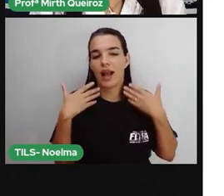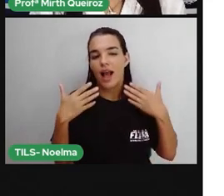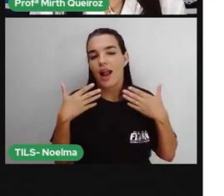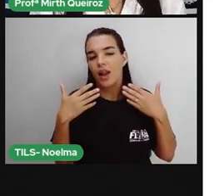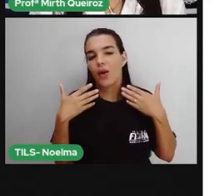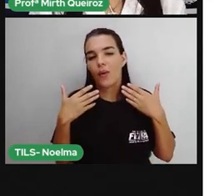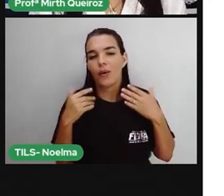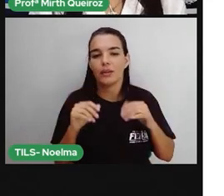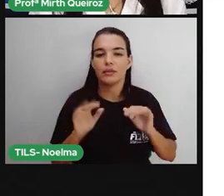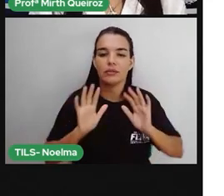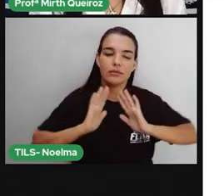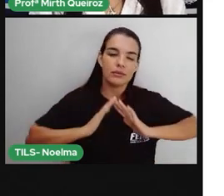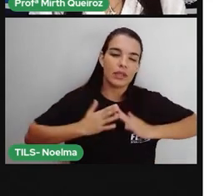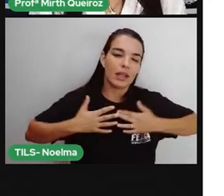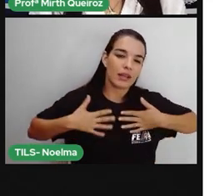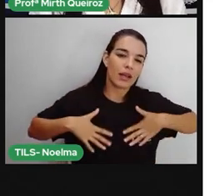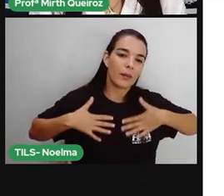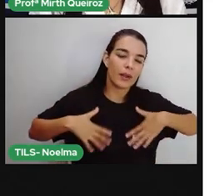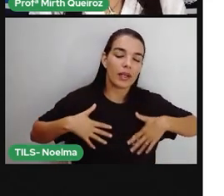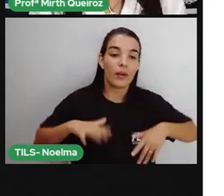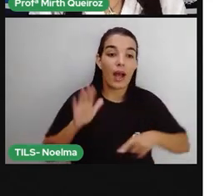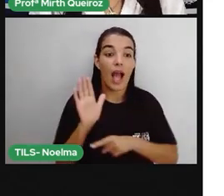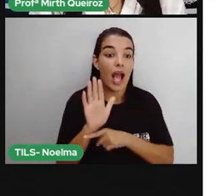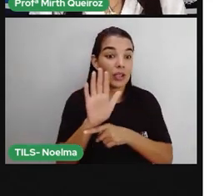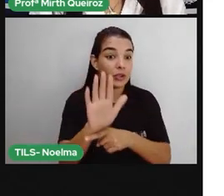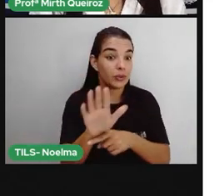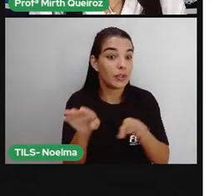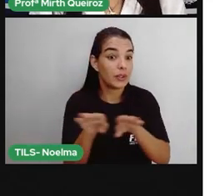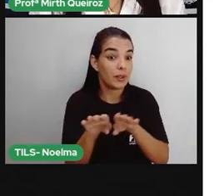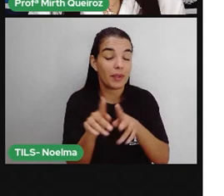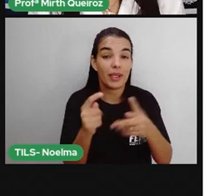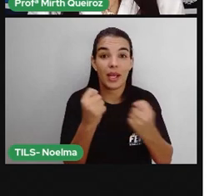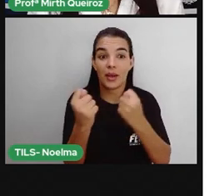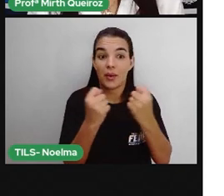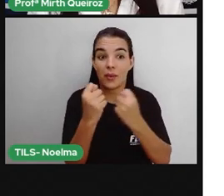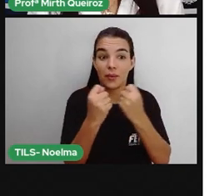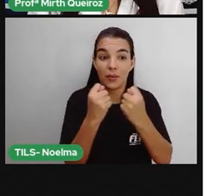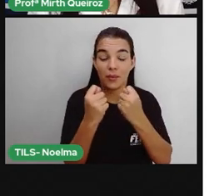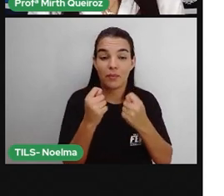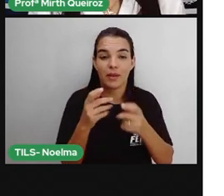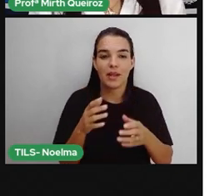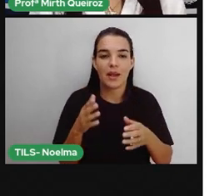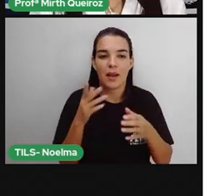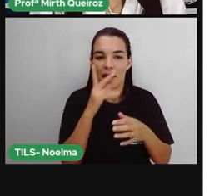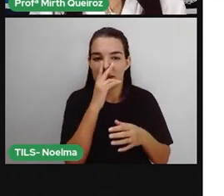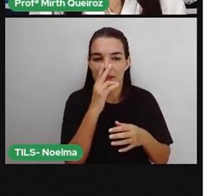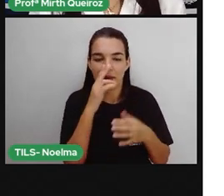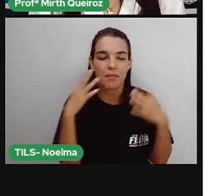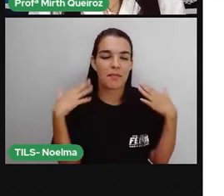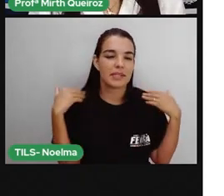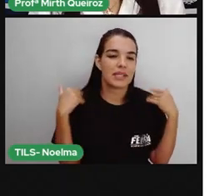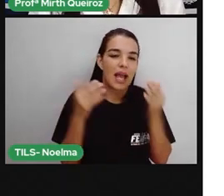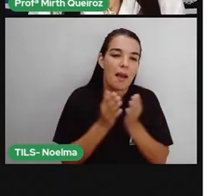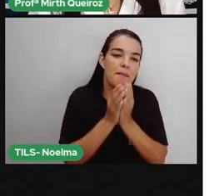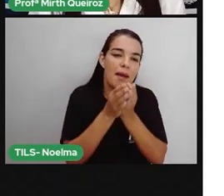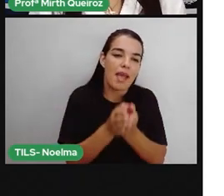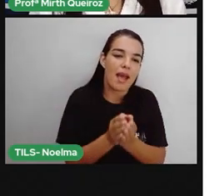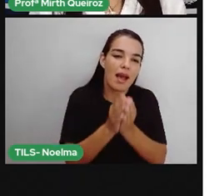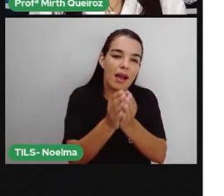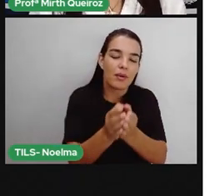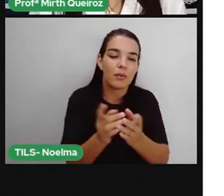graus, né? Contribui para atividades econômicas locais, como passeio de barco, comércio e práticas